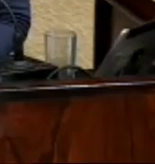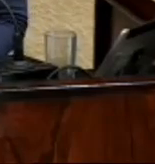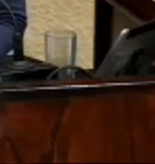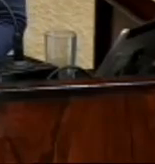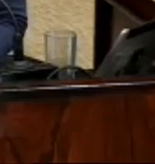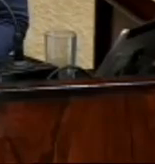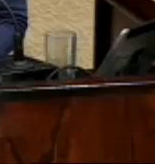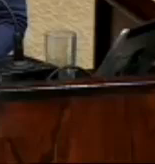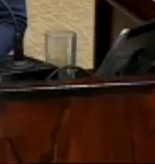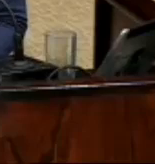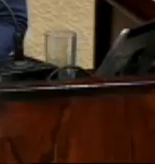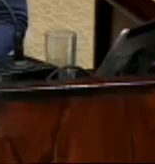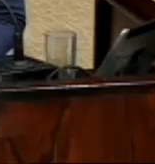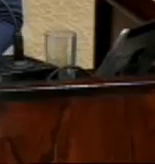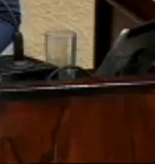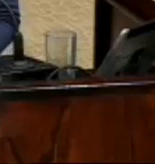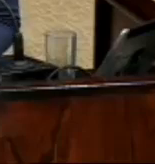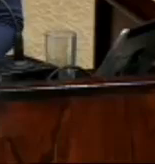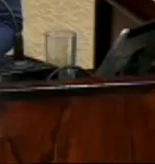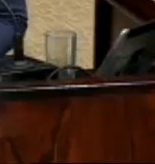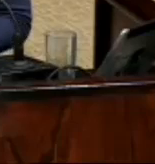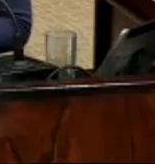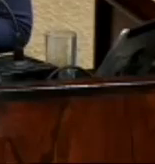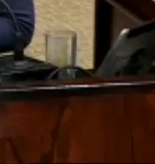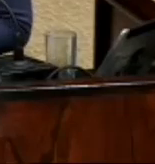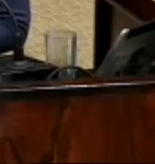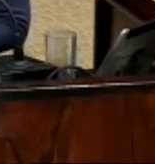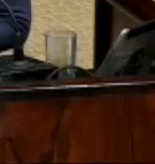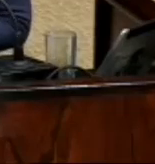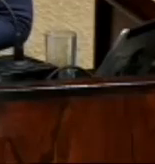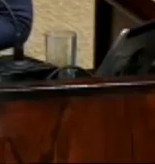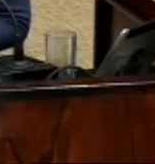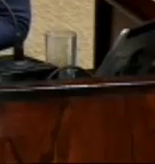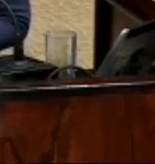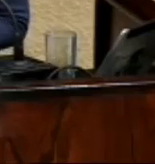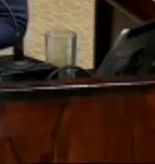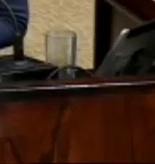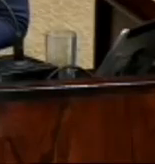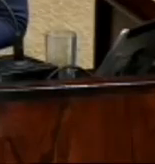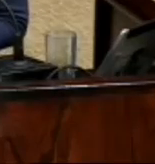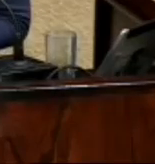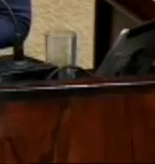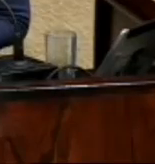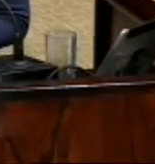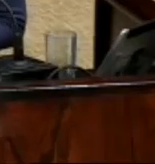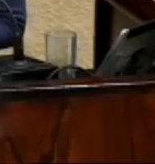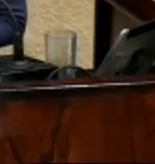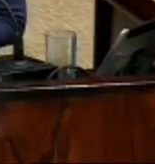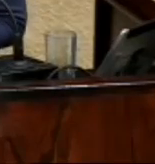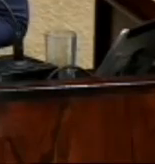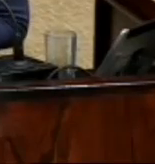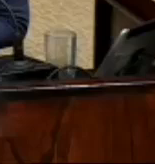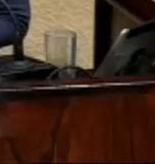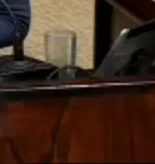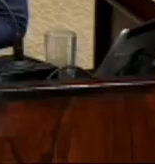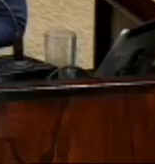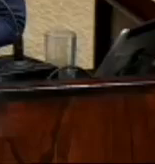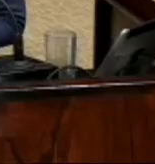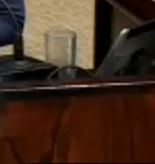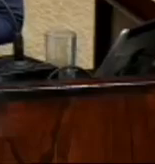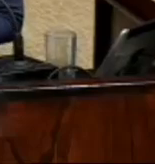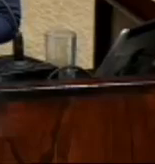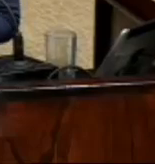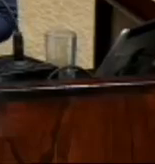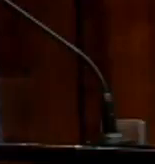defendendo com unhas e dentes a existência do Sistema Único de Saúde. Eu não posso deixar de dizer que é por essas razões que nós,